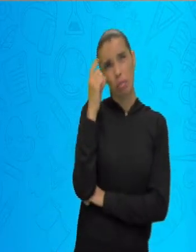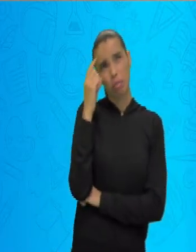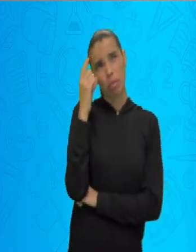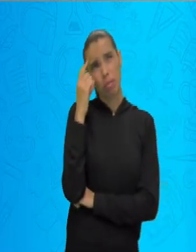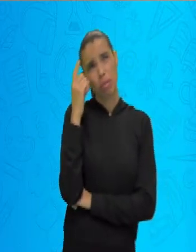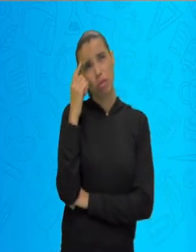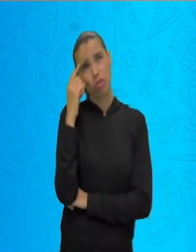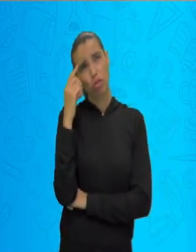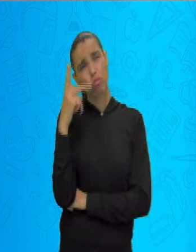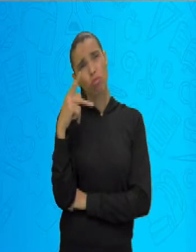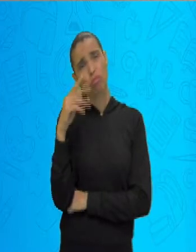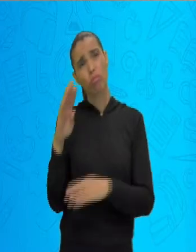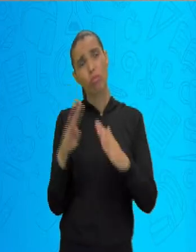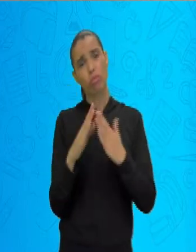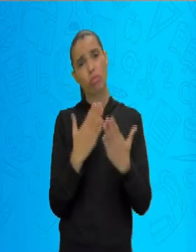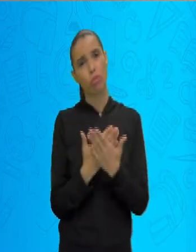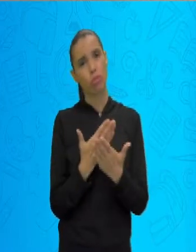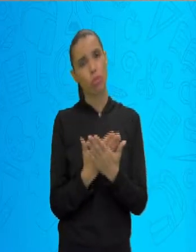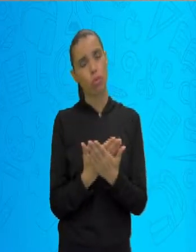tá?